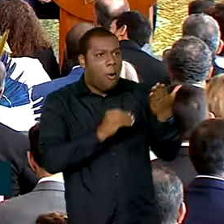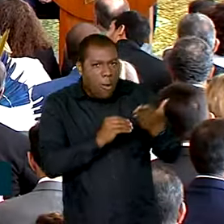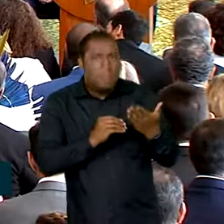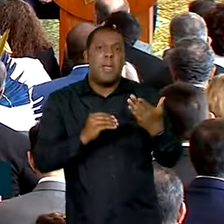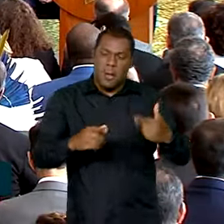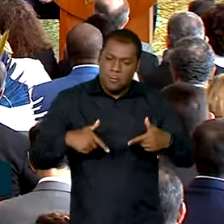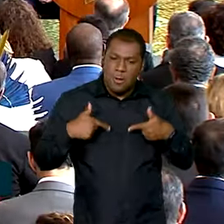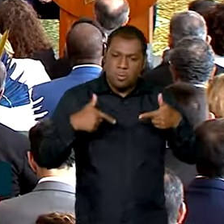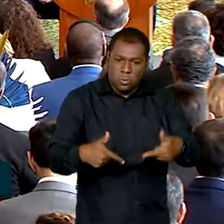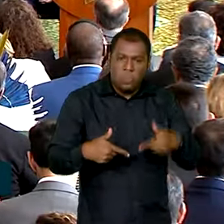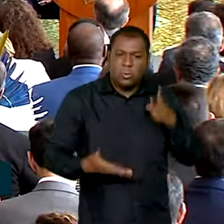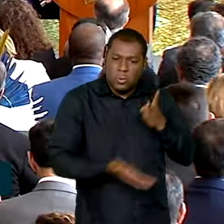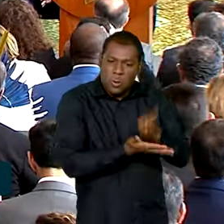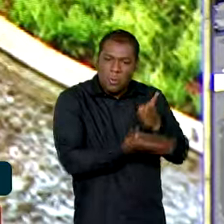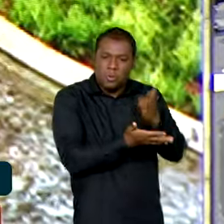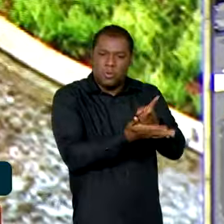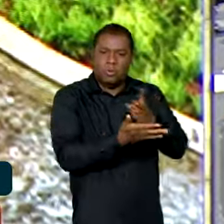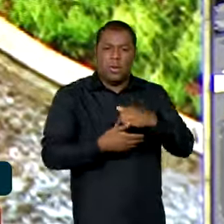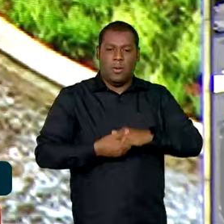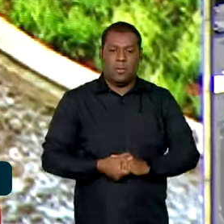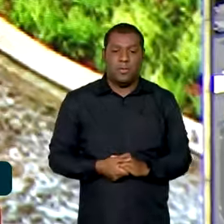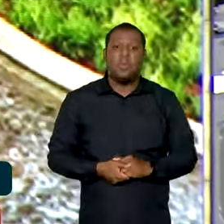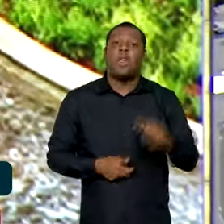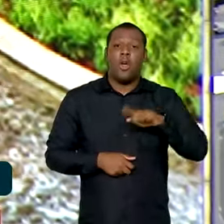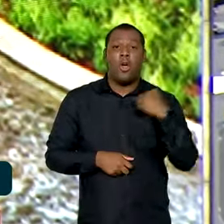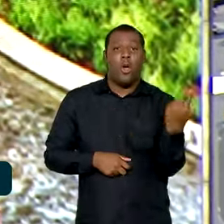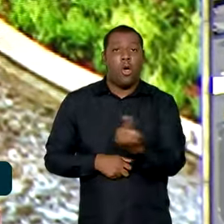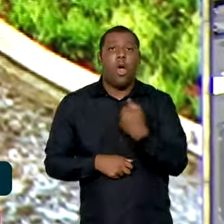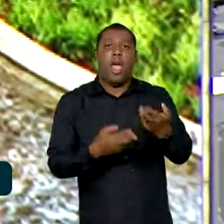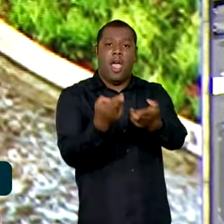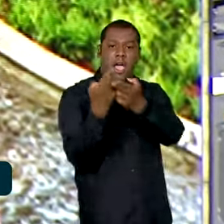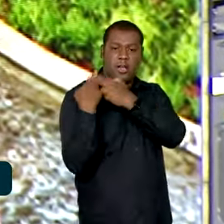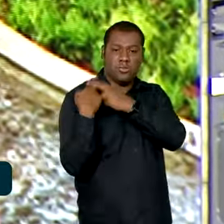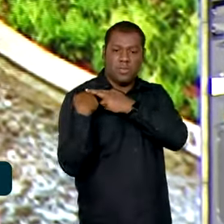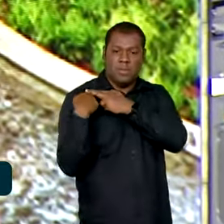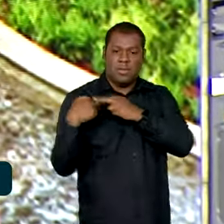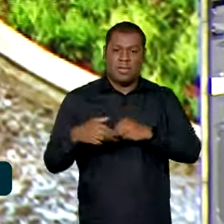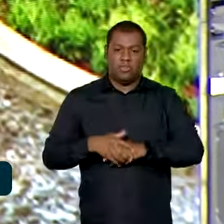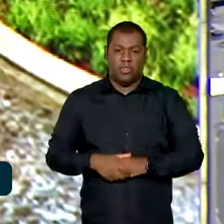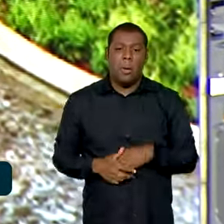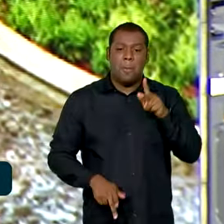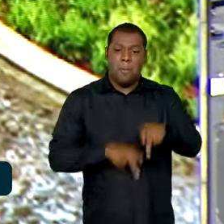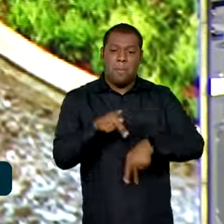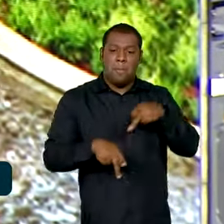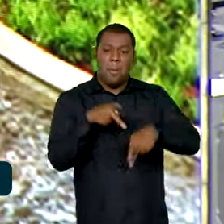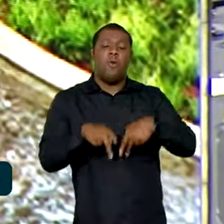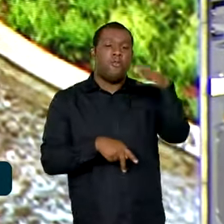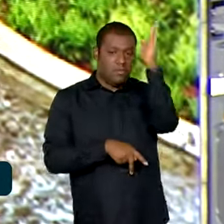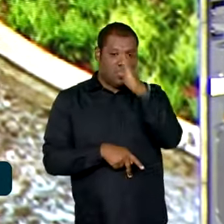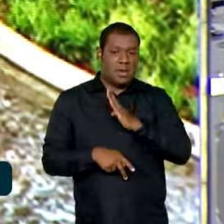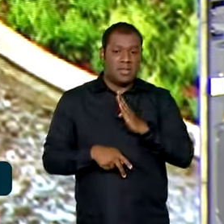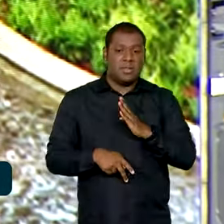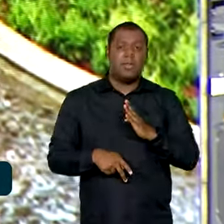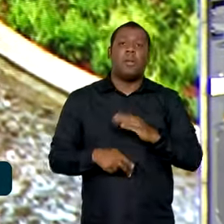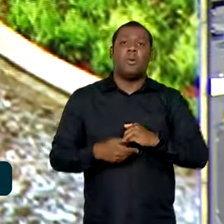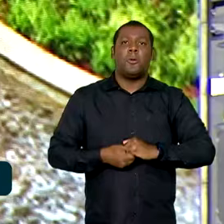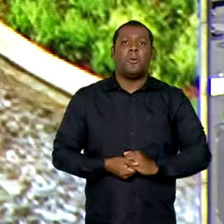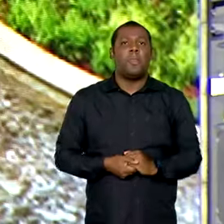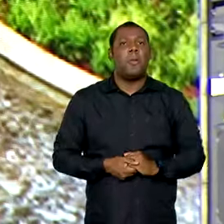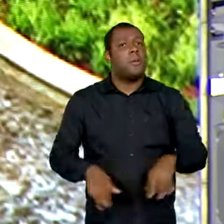principais desafios da pasta. É nossa obrigação, e o povo brasileiro assim o espera,